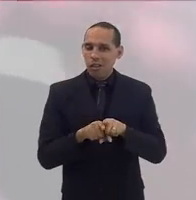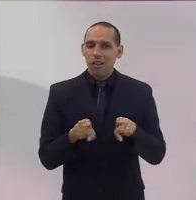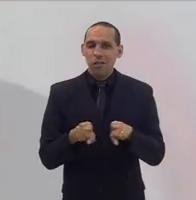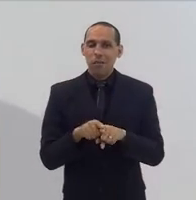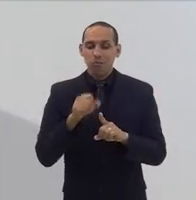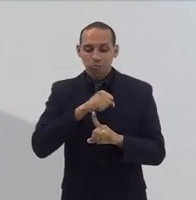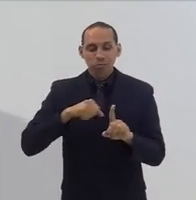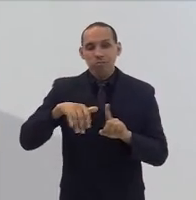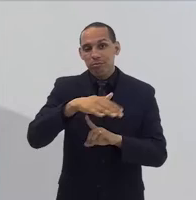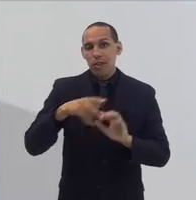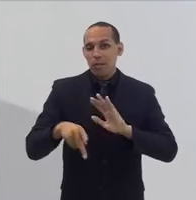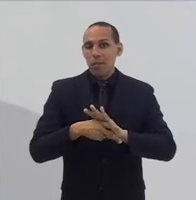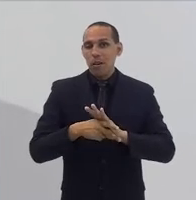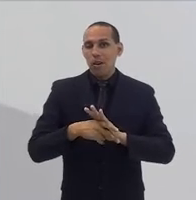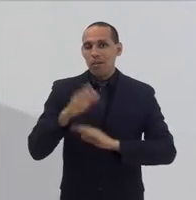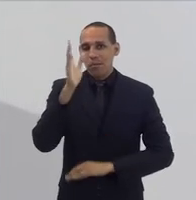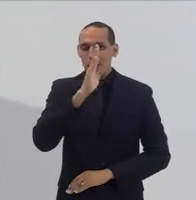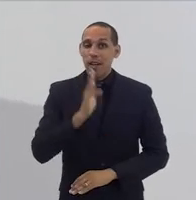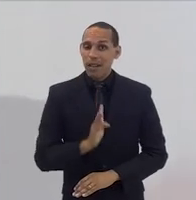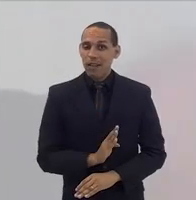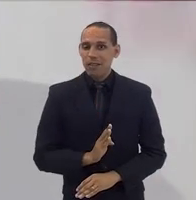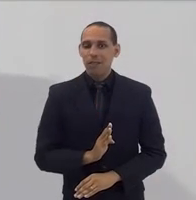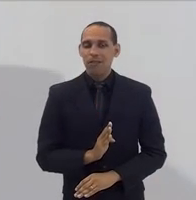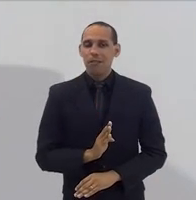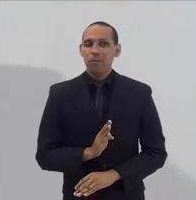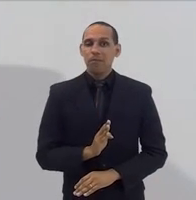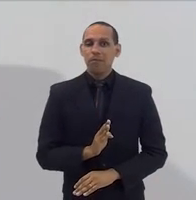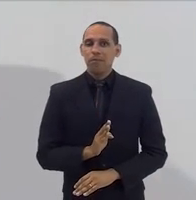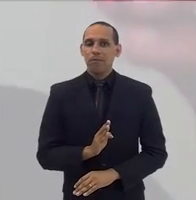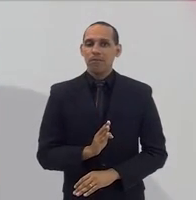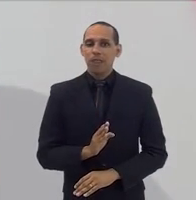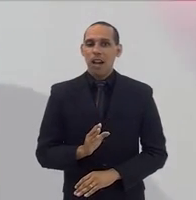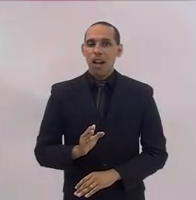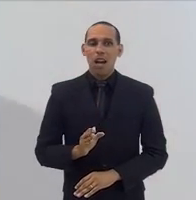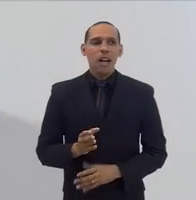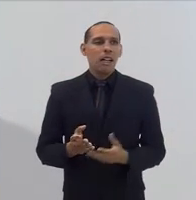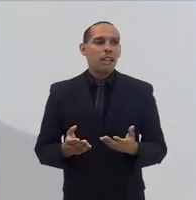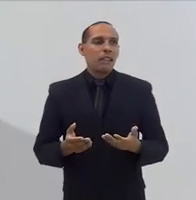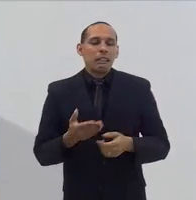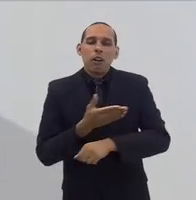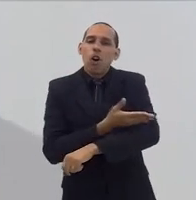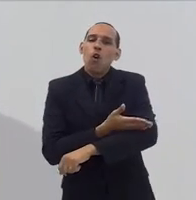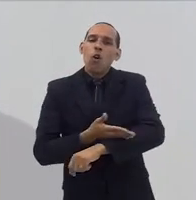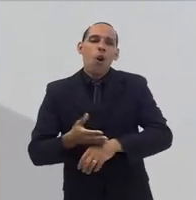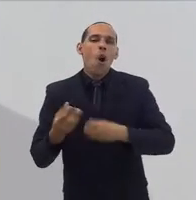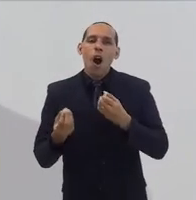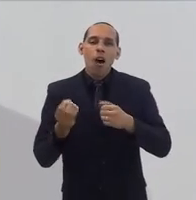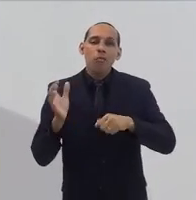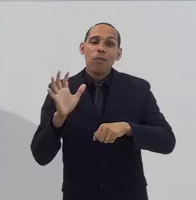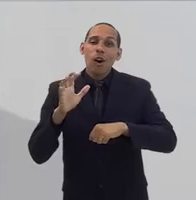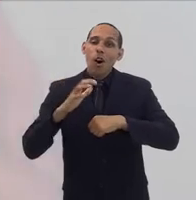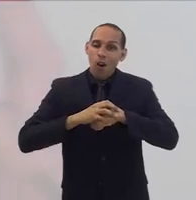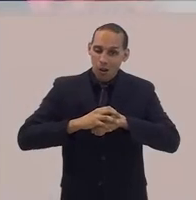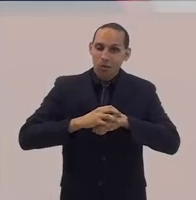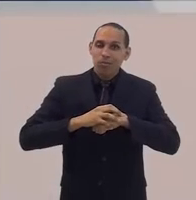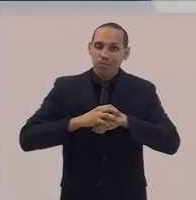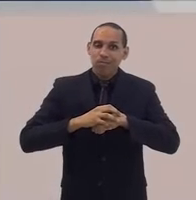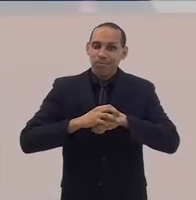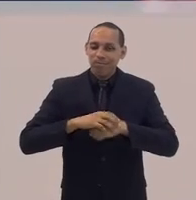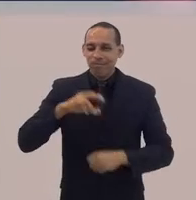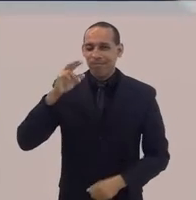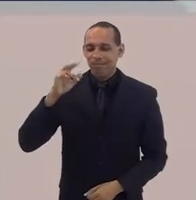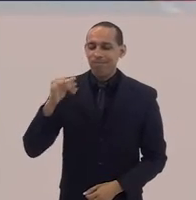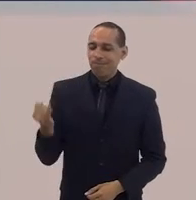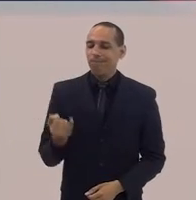com a sociedade brasileira formada numa lógica colonial. É importante